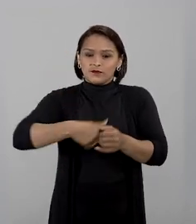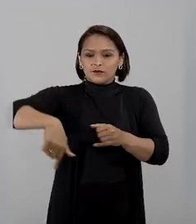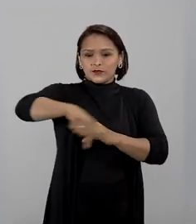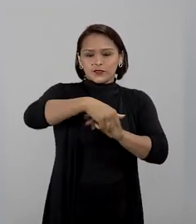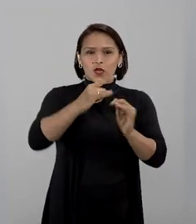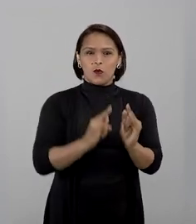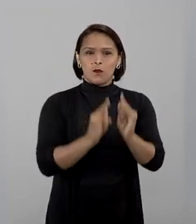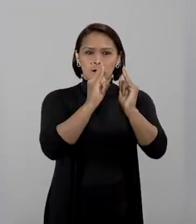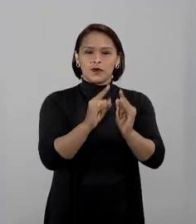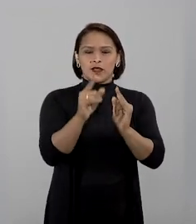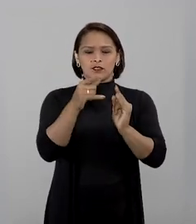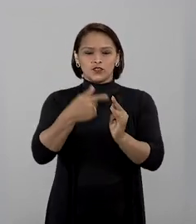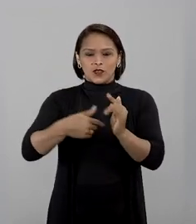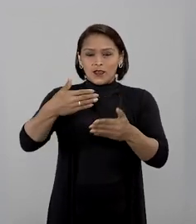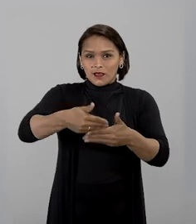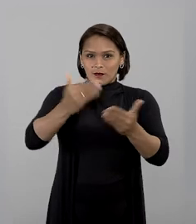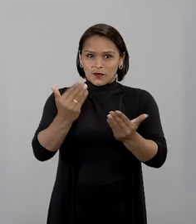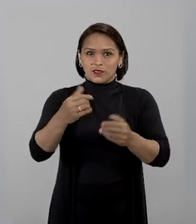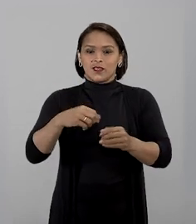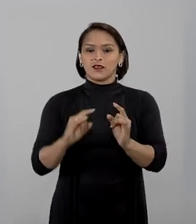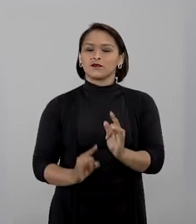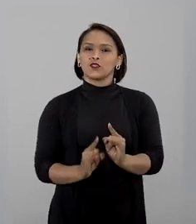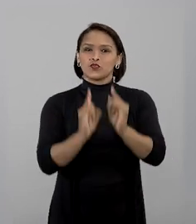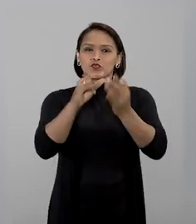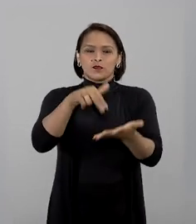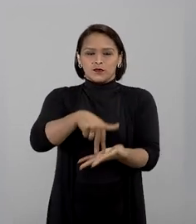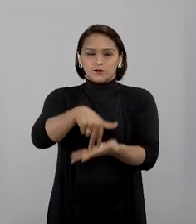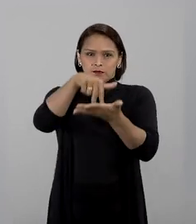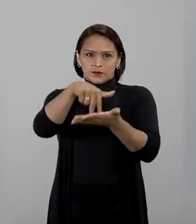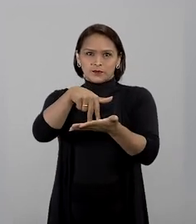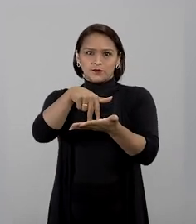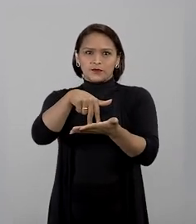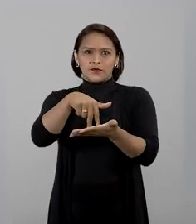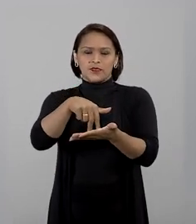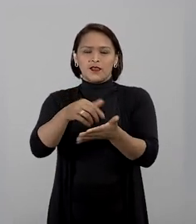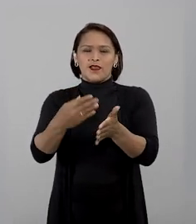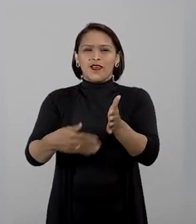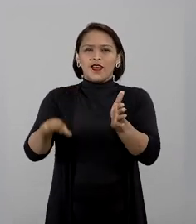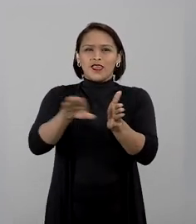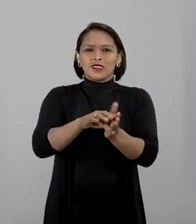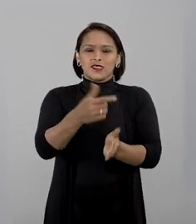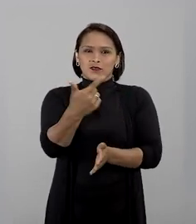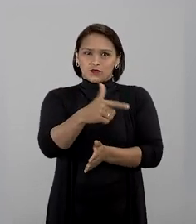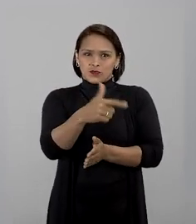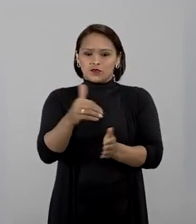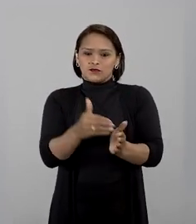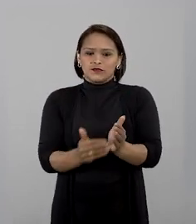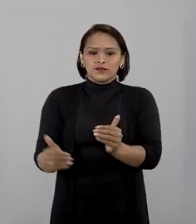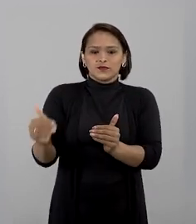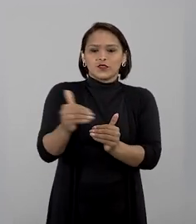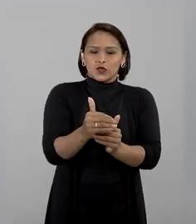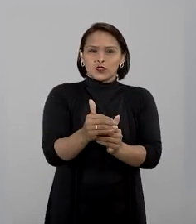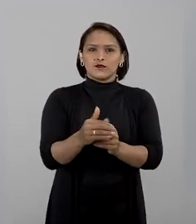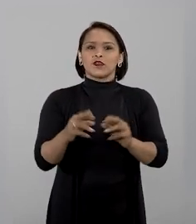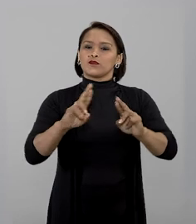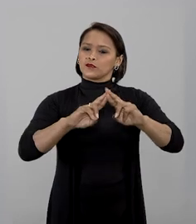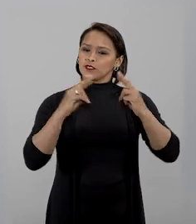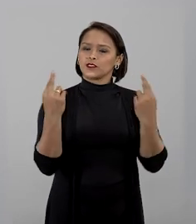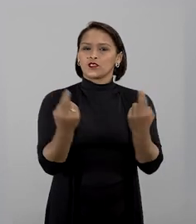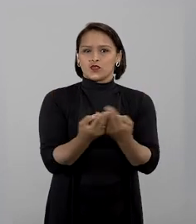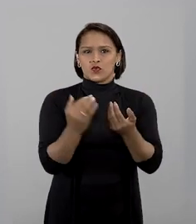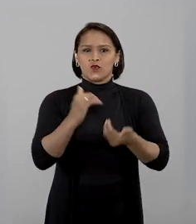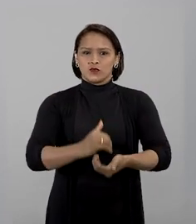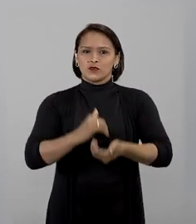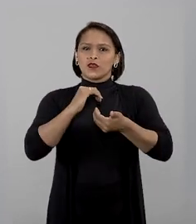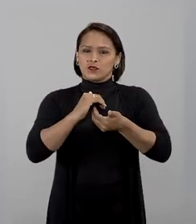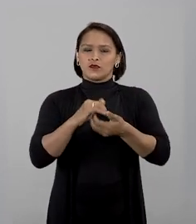plenários e entre na portaria. Suba pelo elevador. Até o segundo andar, onde ficam as